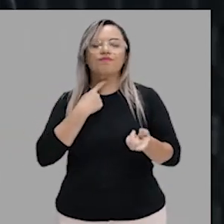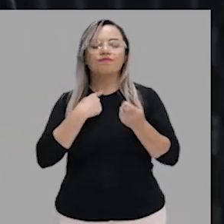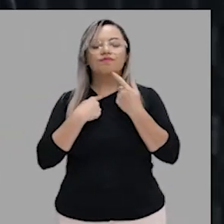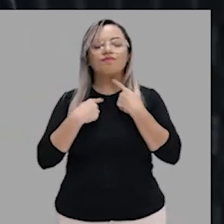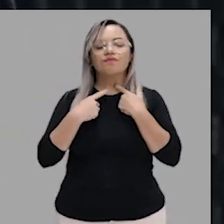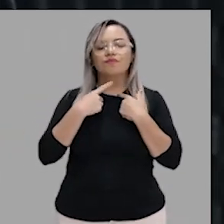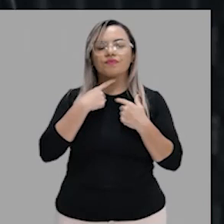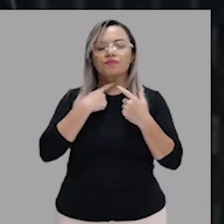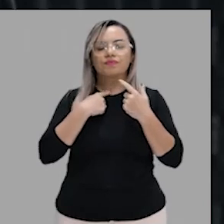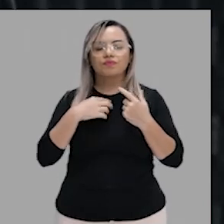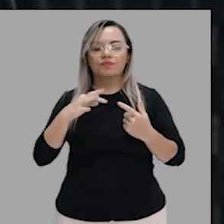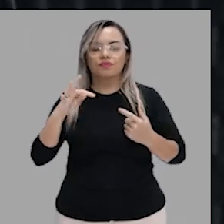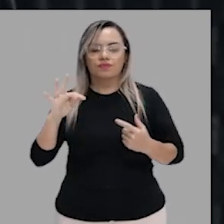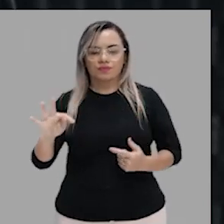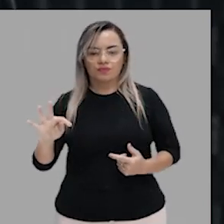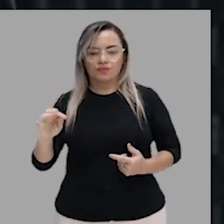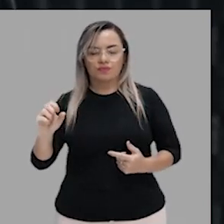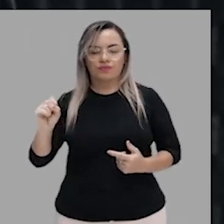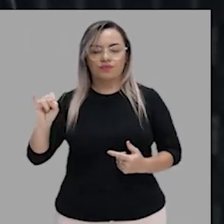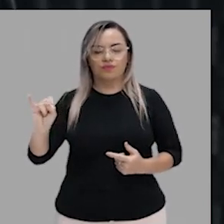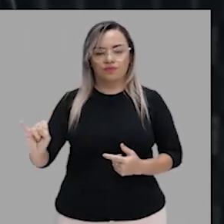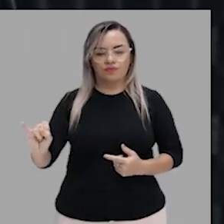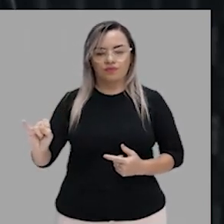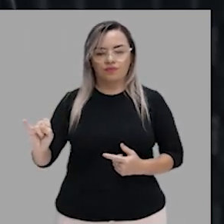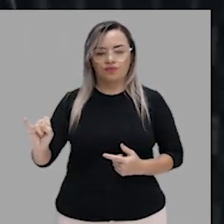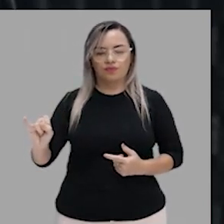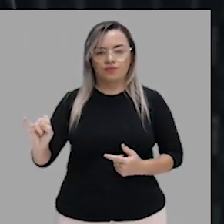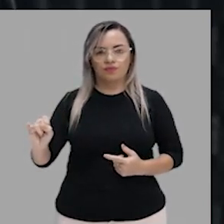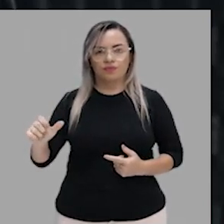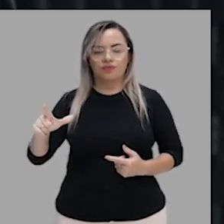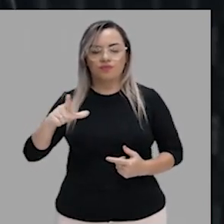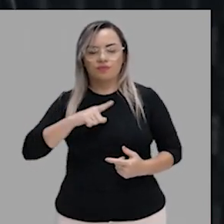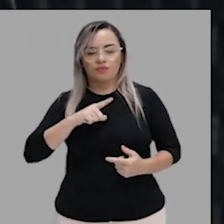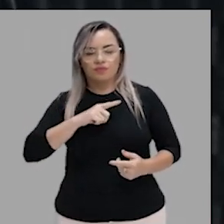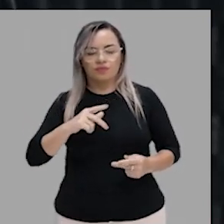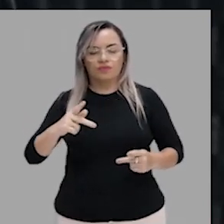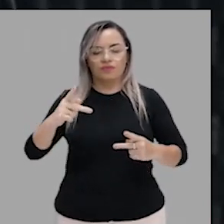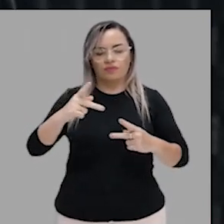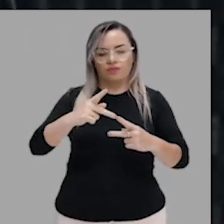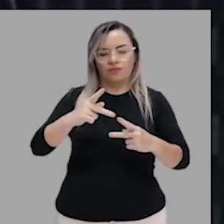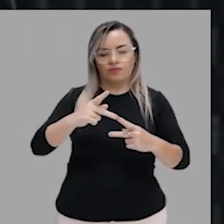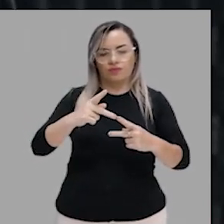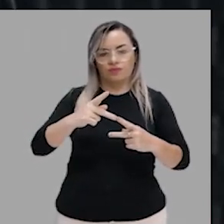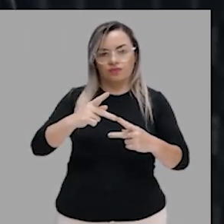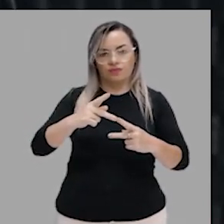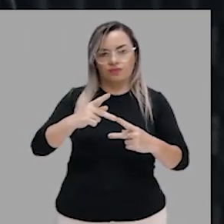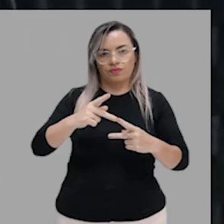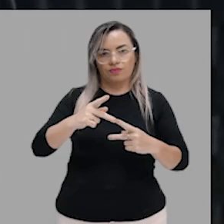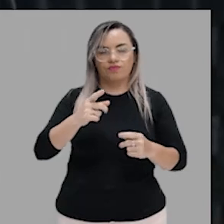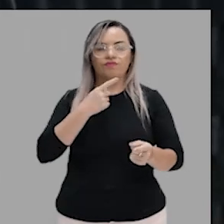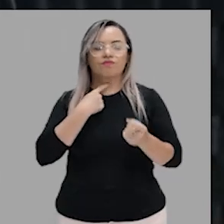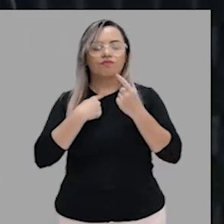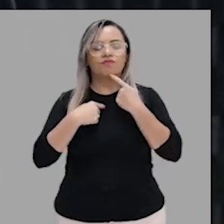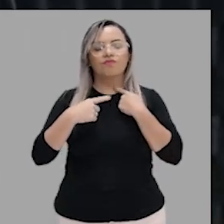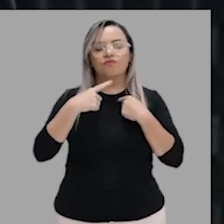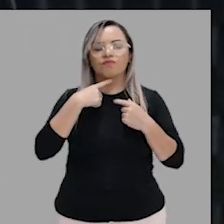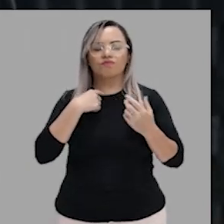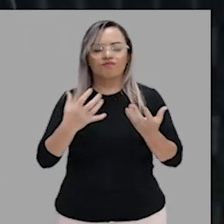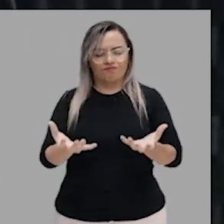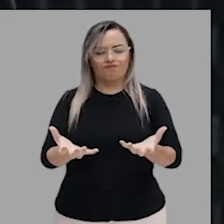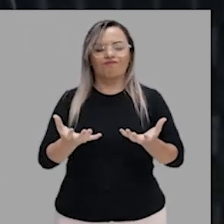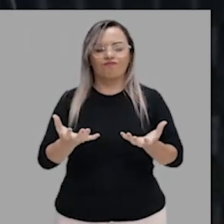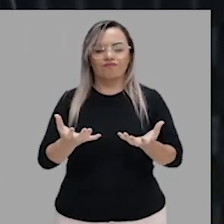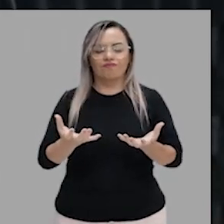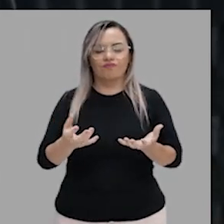Como transitivo indireto, com preposição, significa estimar. Eu tenho como desejar, quero alguma coisa.